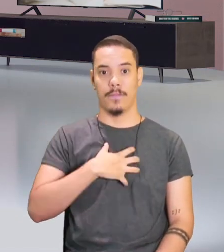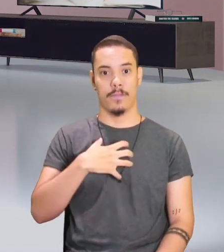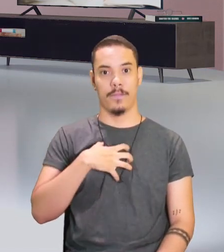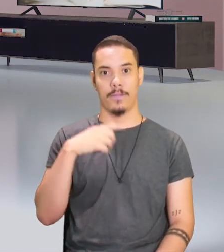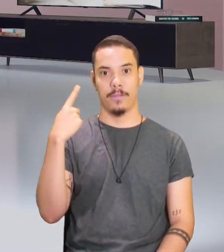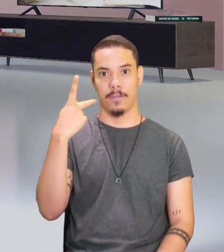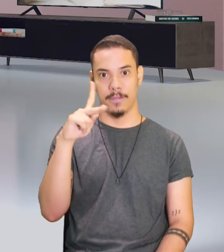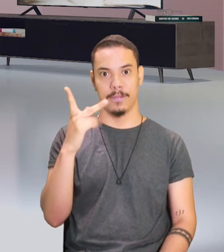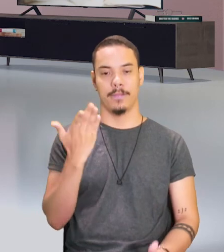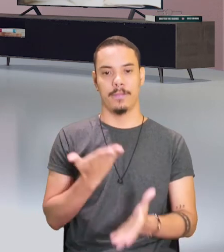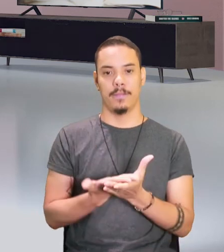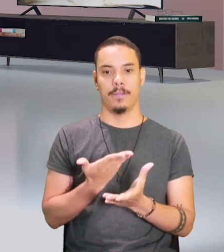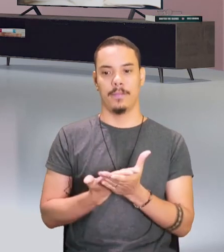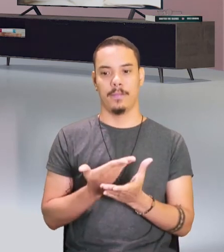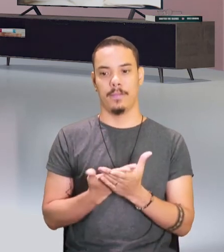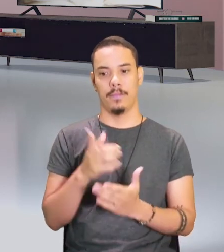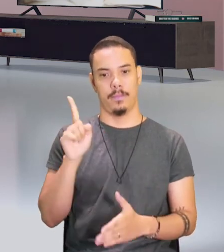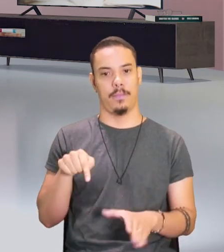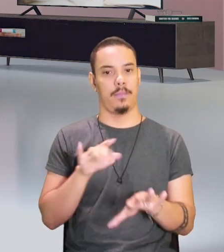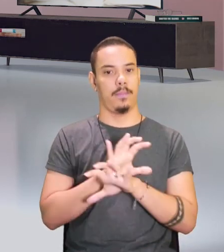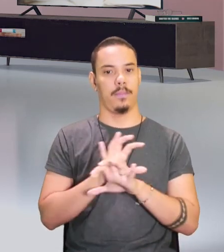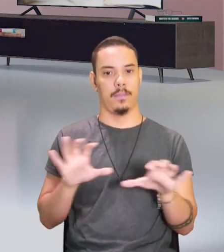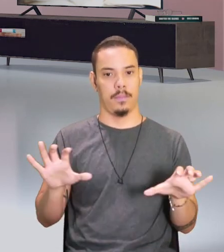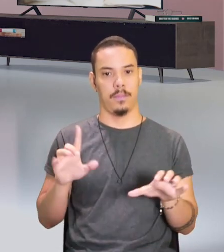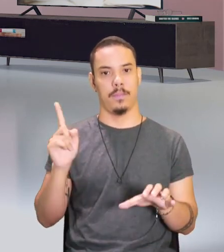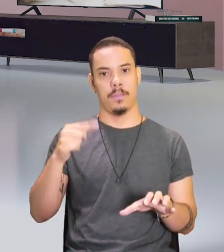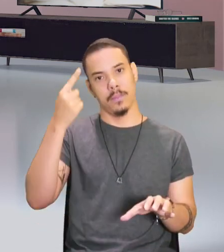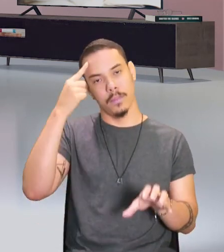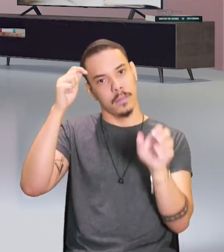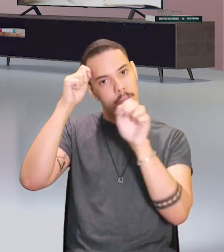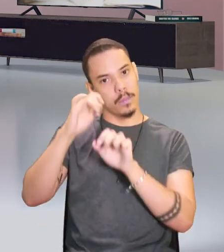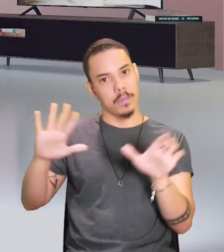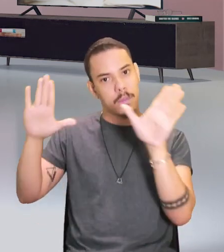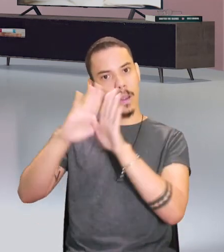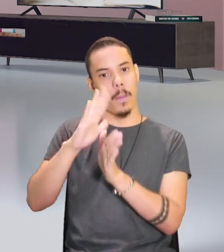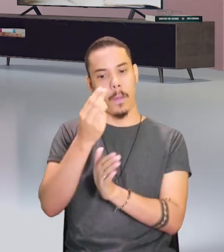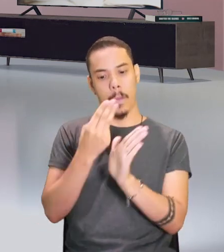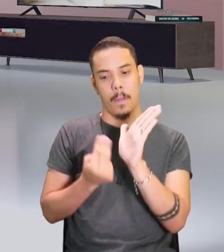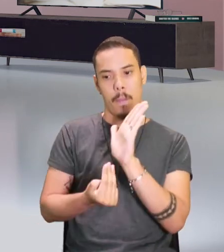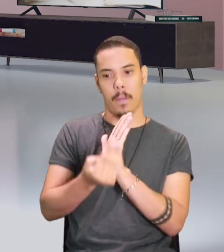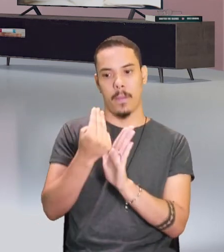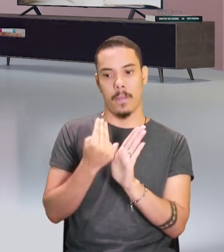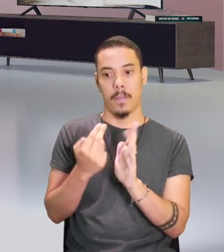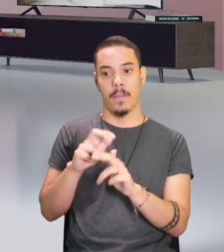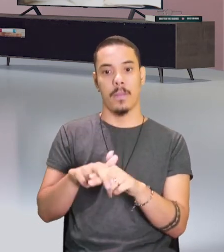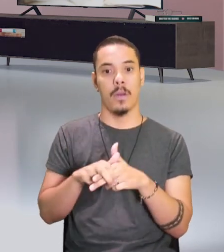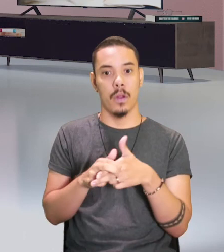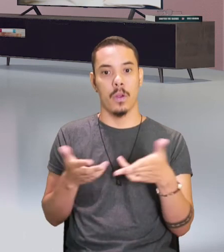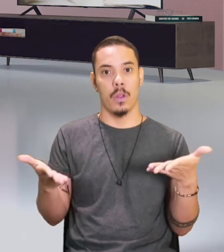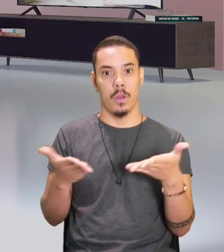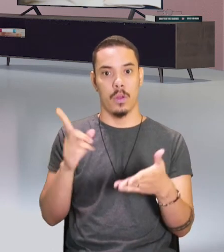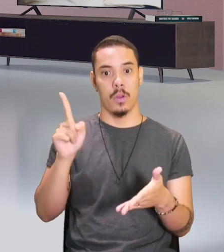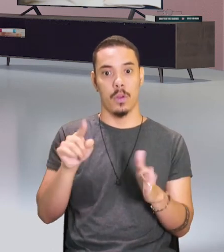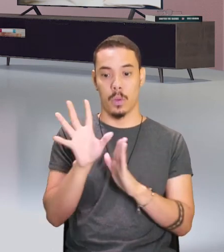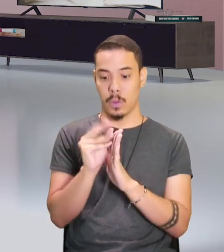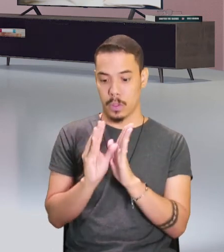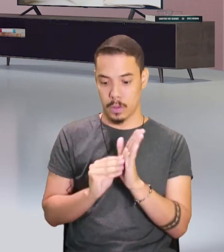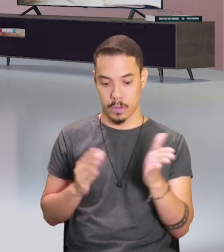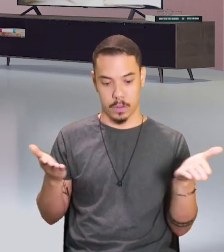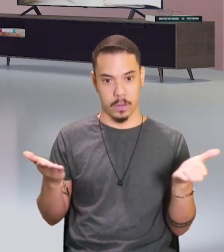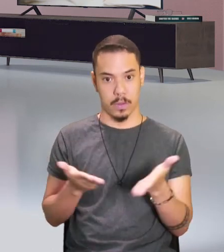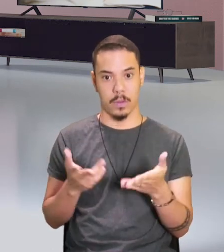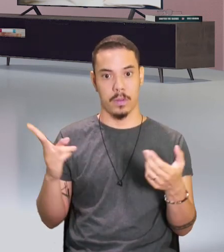estudar, tá? É o mapa mental. O mapa mental de hoje, sobre o conteúdo de hoje, que são